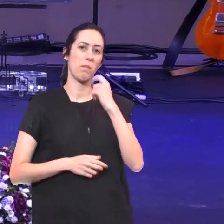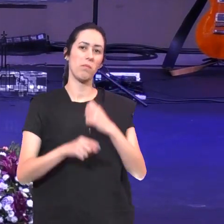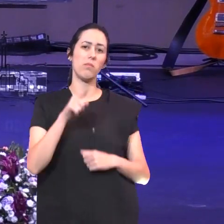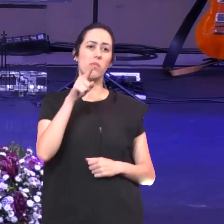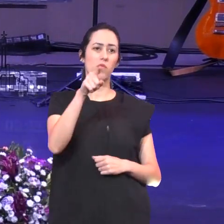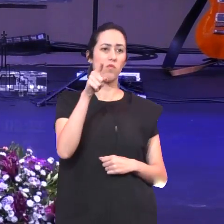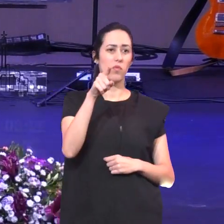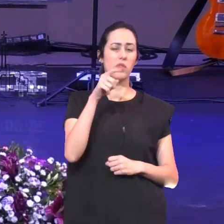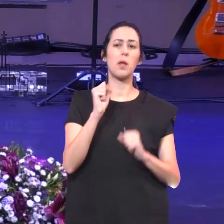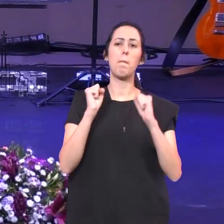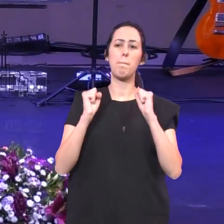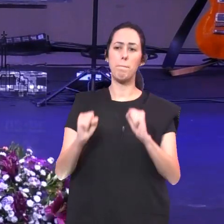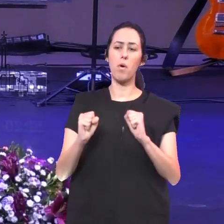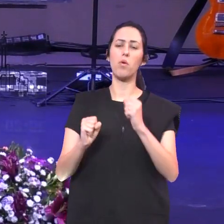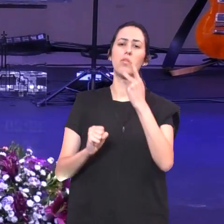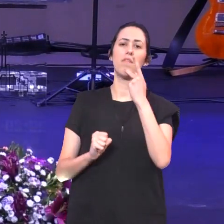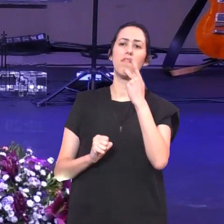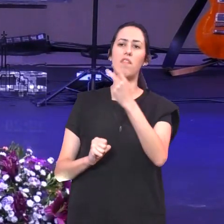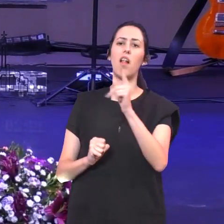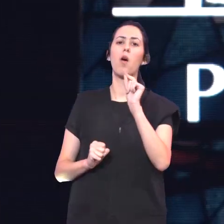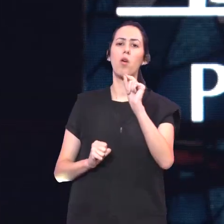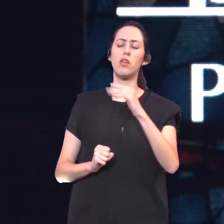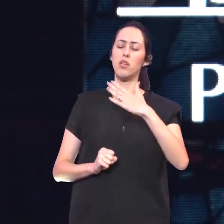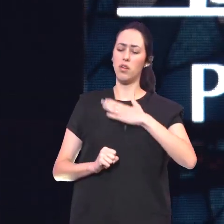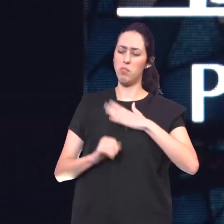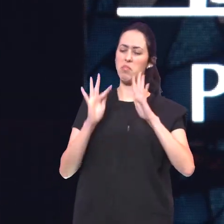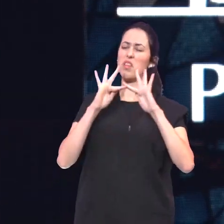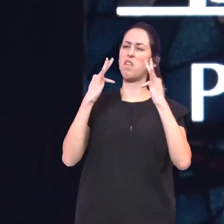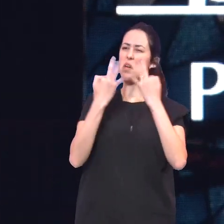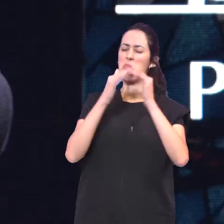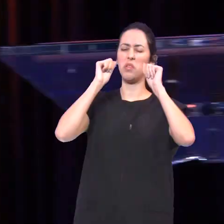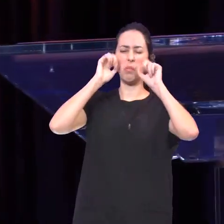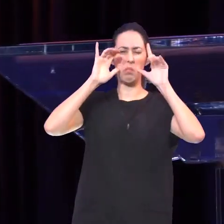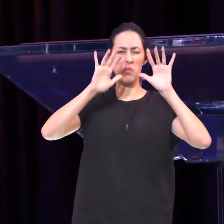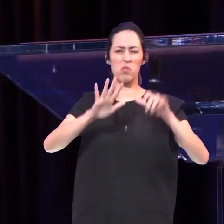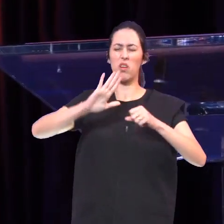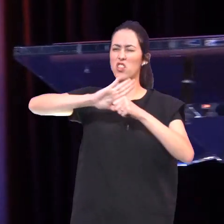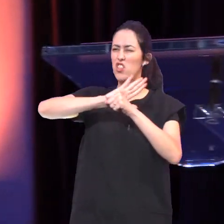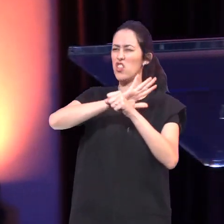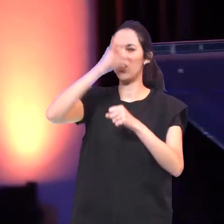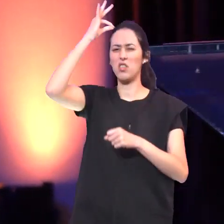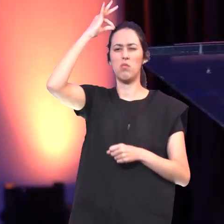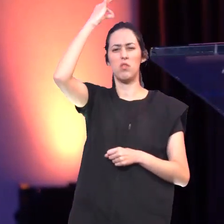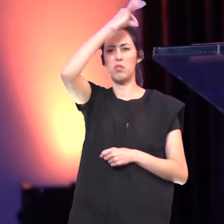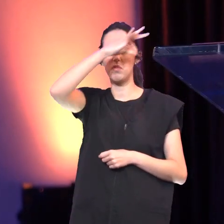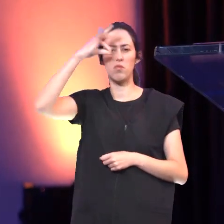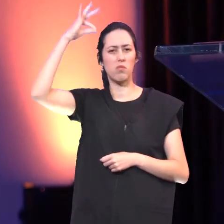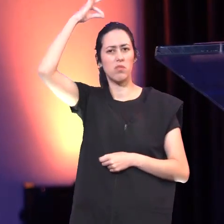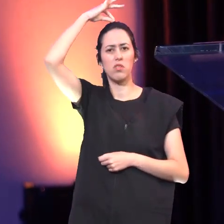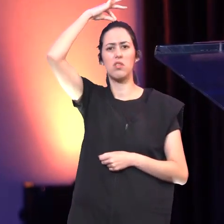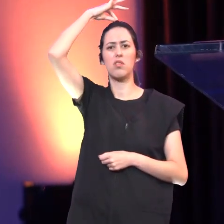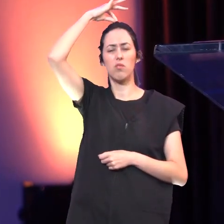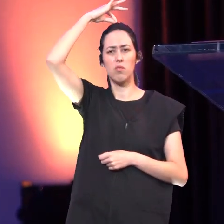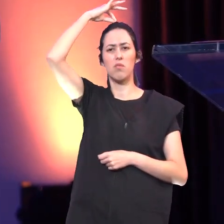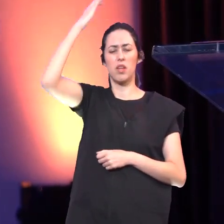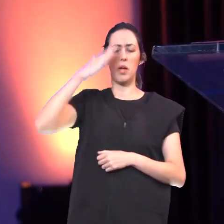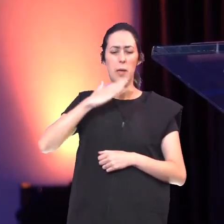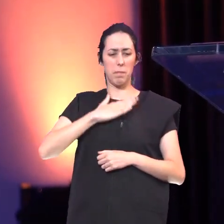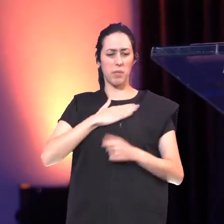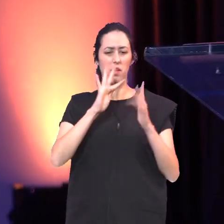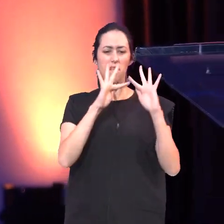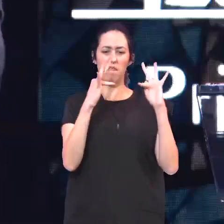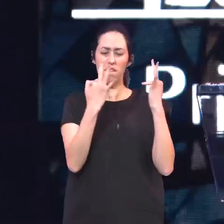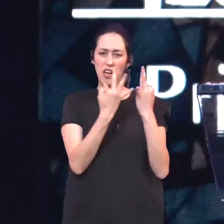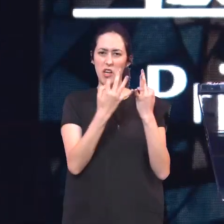Dizer Que a sua família É bendita Abençoada Cheia do Espírito Santo E que é uma família Que